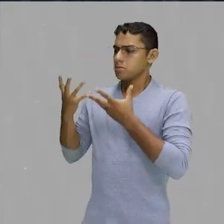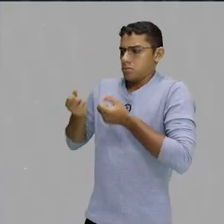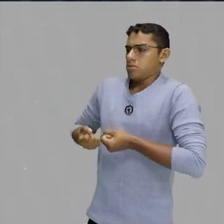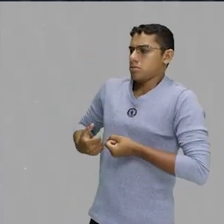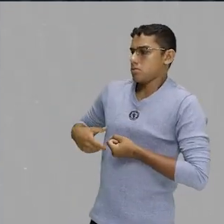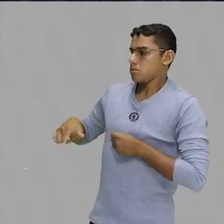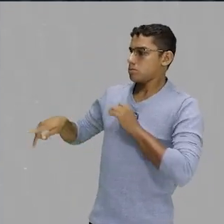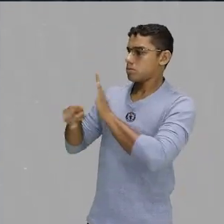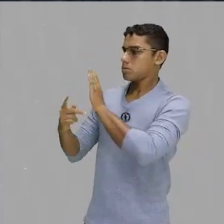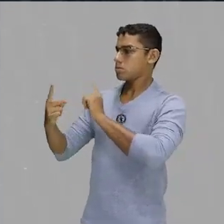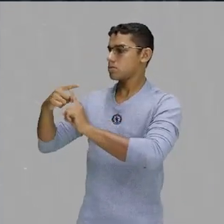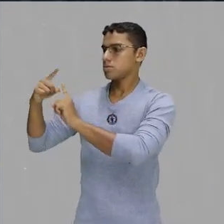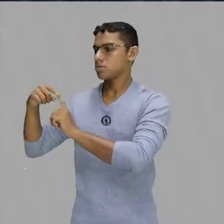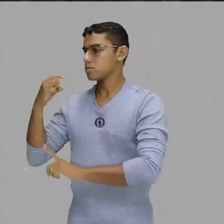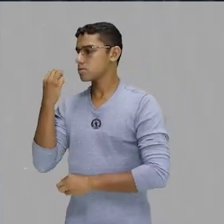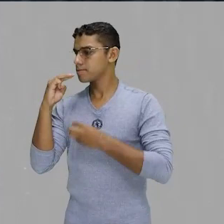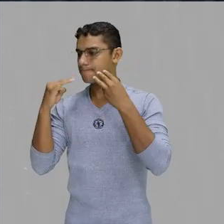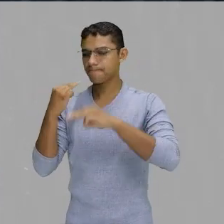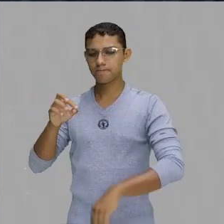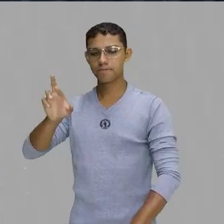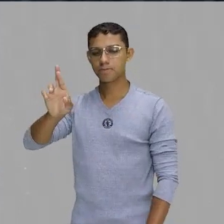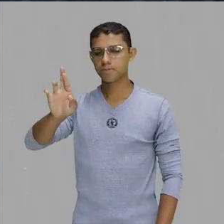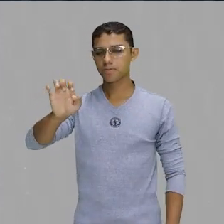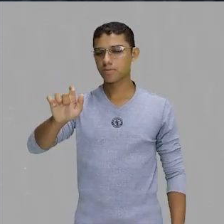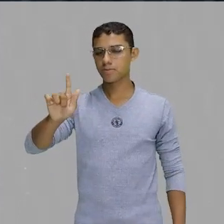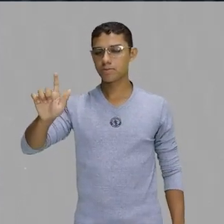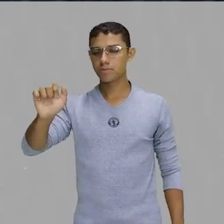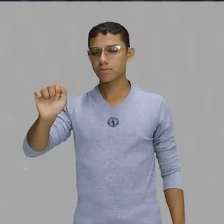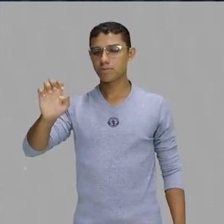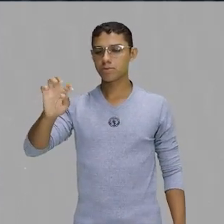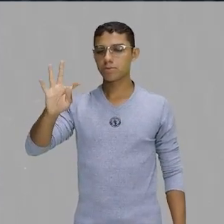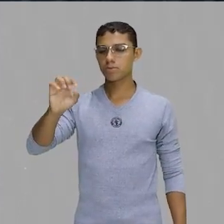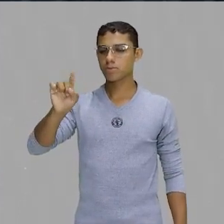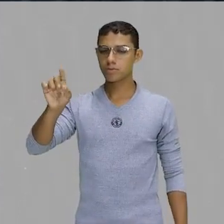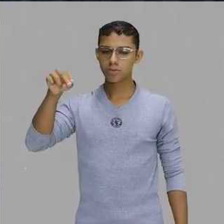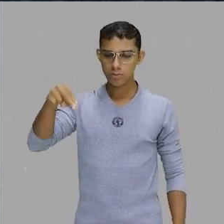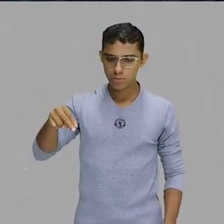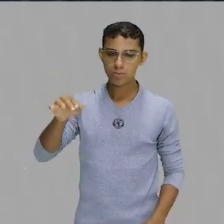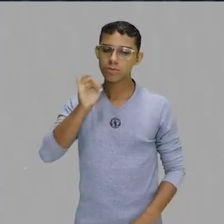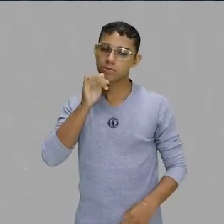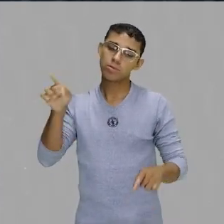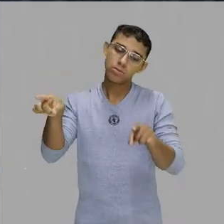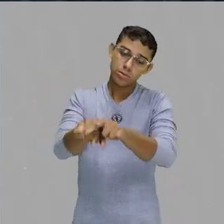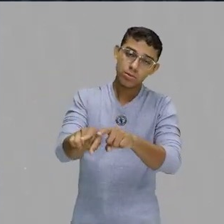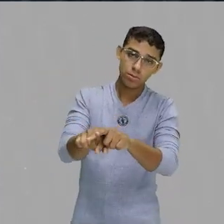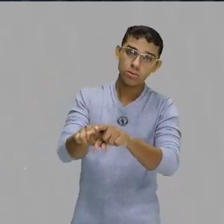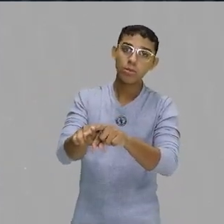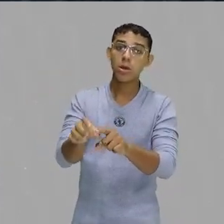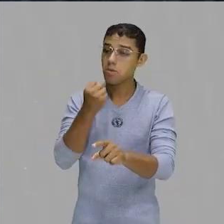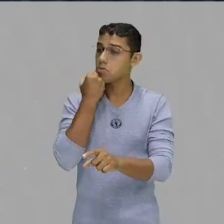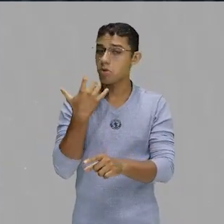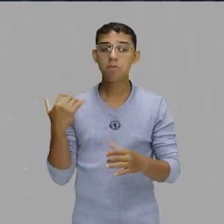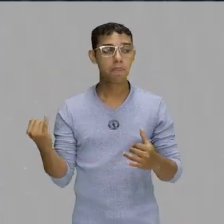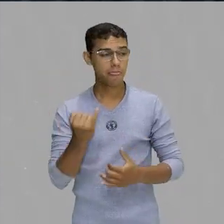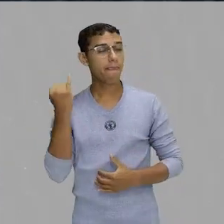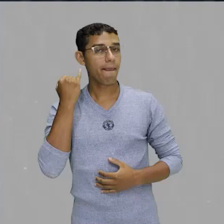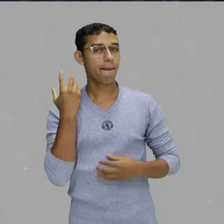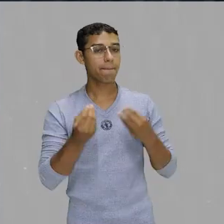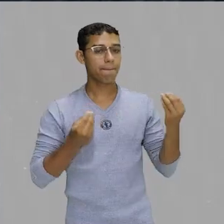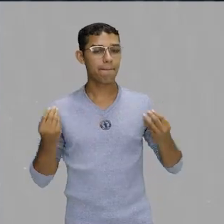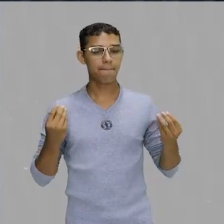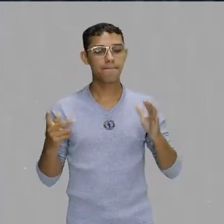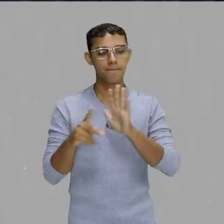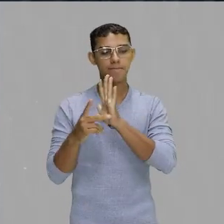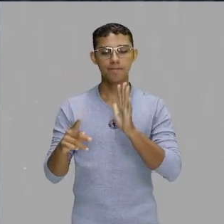ao reggaeton, e as suas músicas baseadas nesse ritmo, é impressionante como elas tocam, tá?